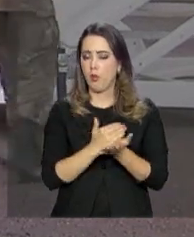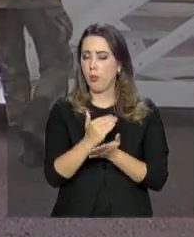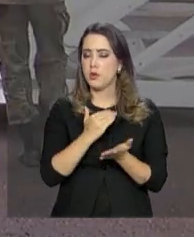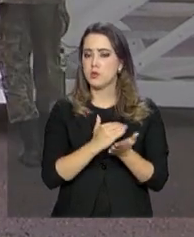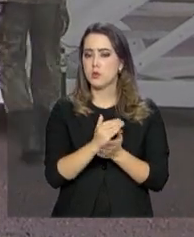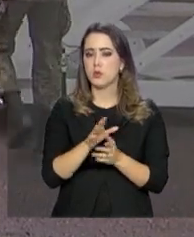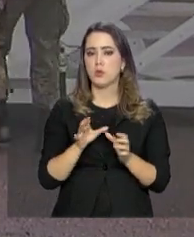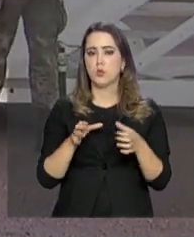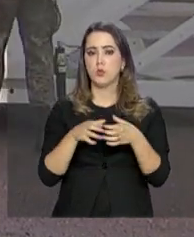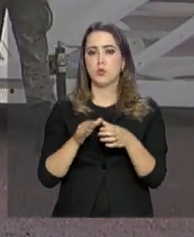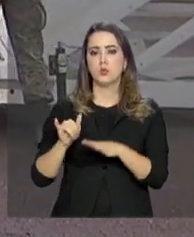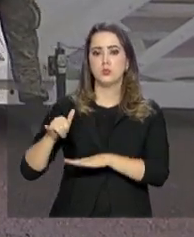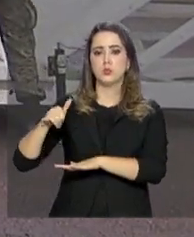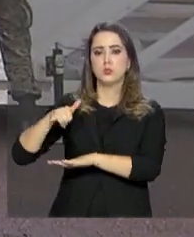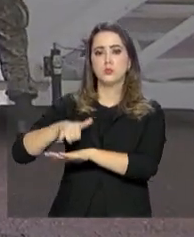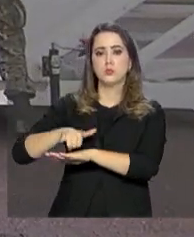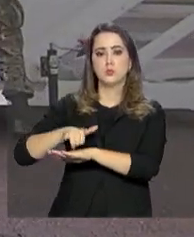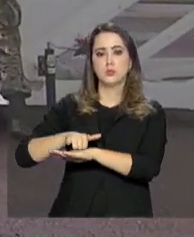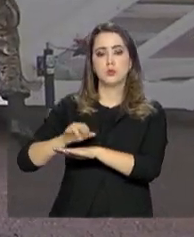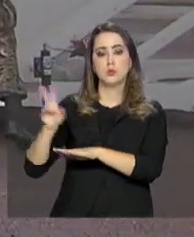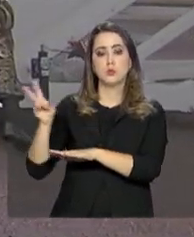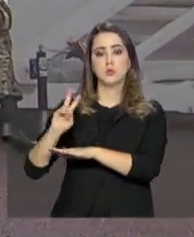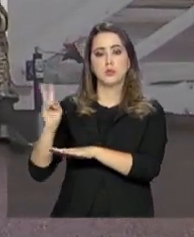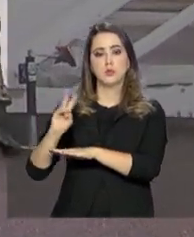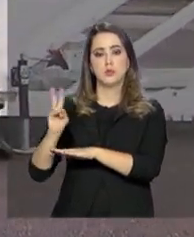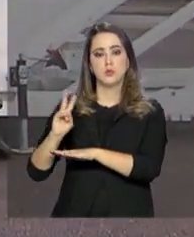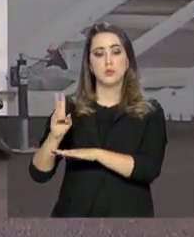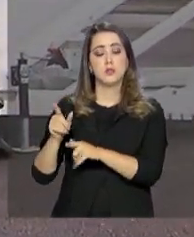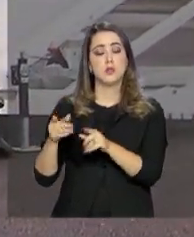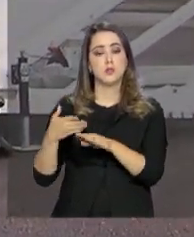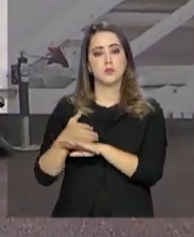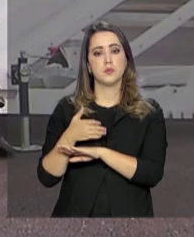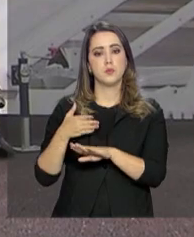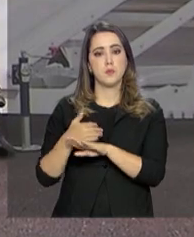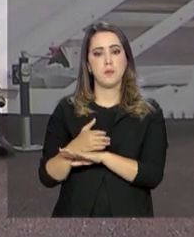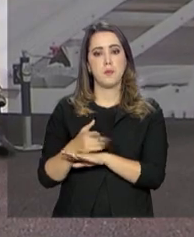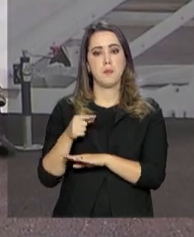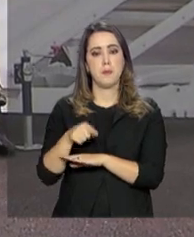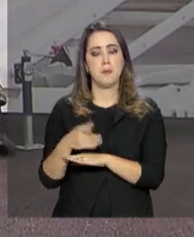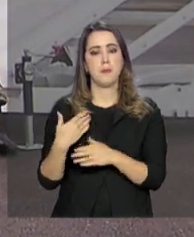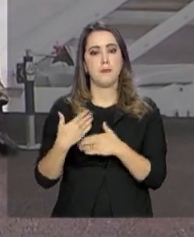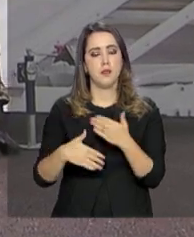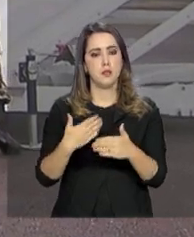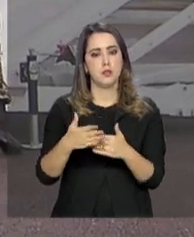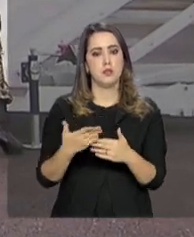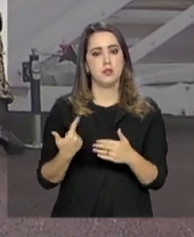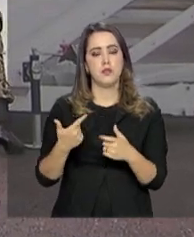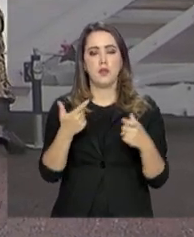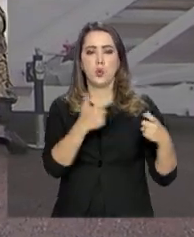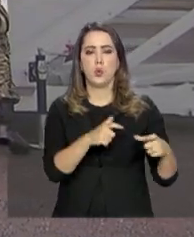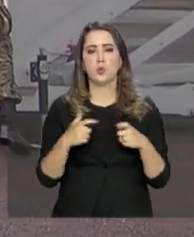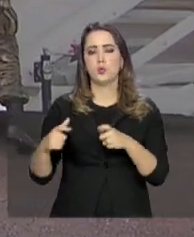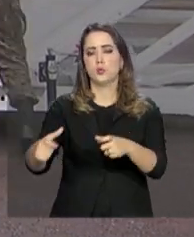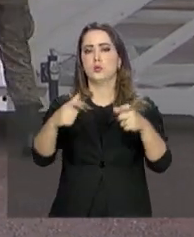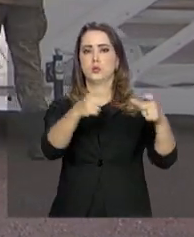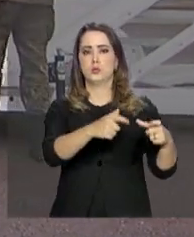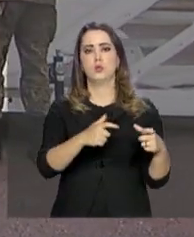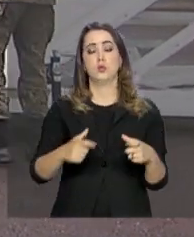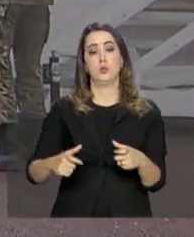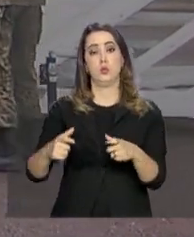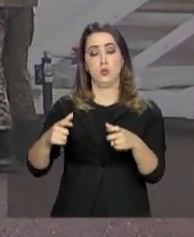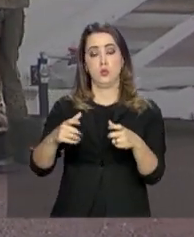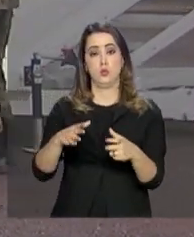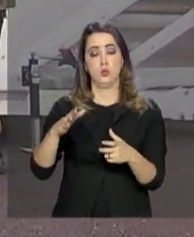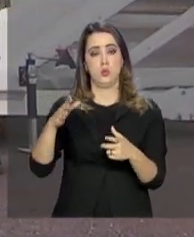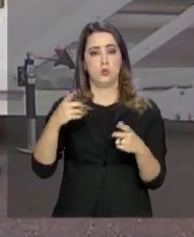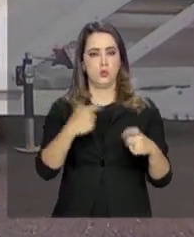embarque desse grupo de venezuelanos imigrantes que vai passar pelo processo de interiorização aqui no Brasil.